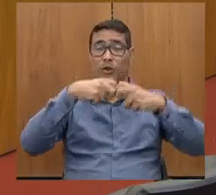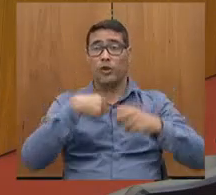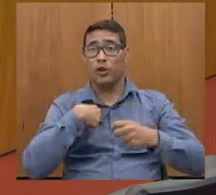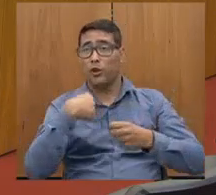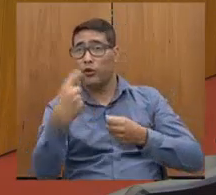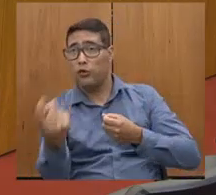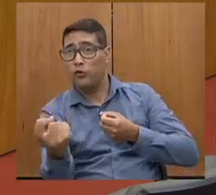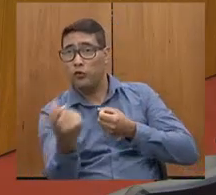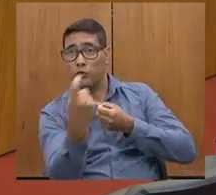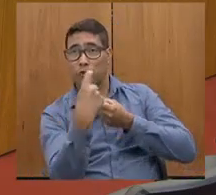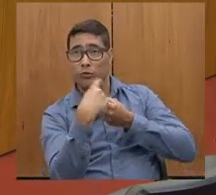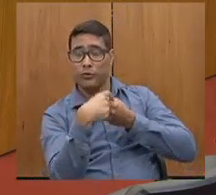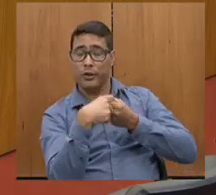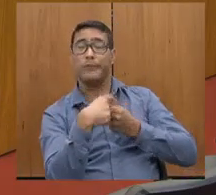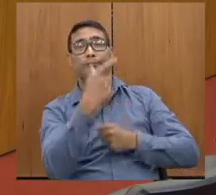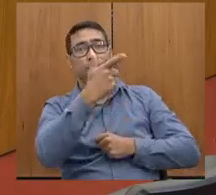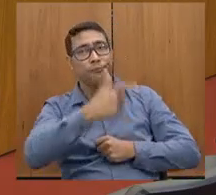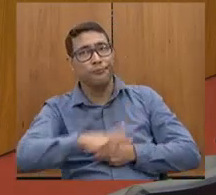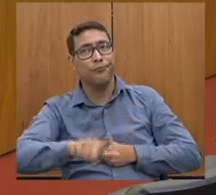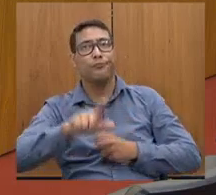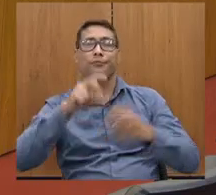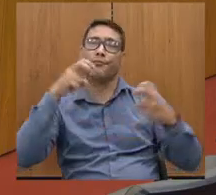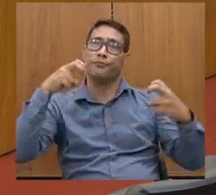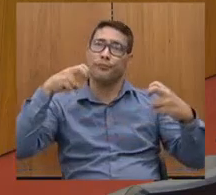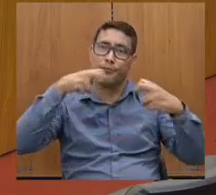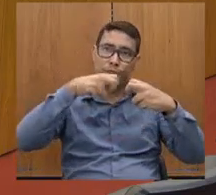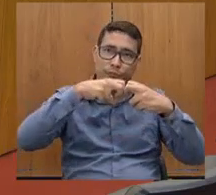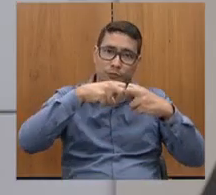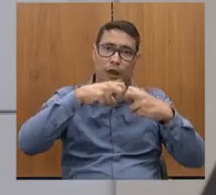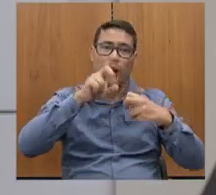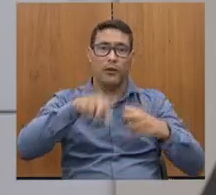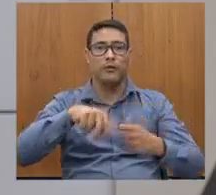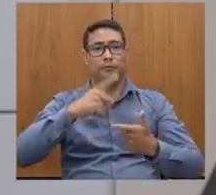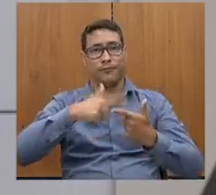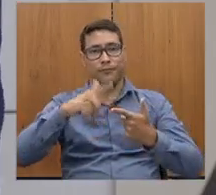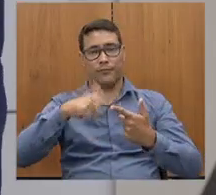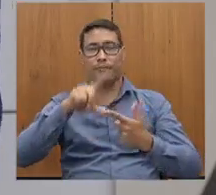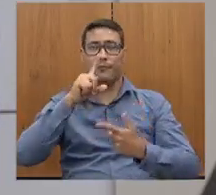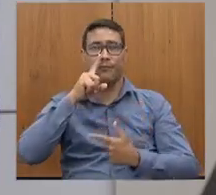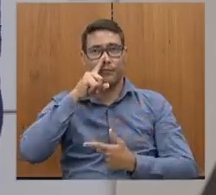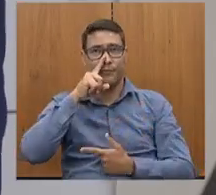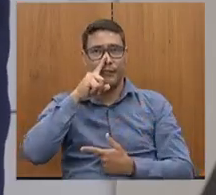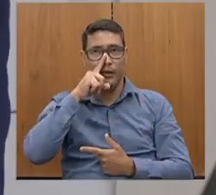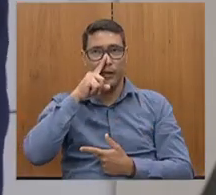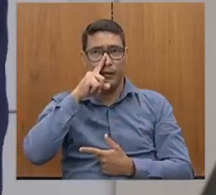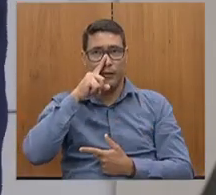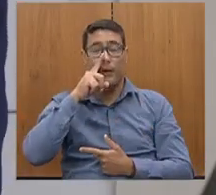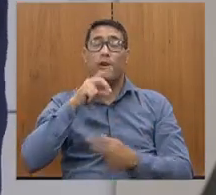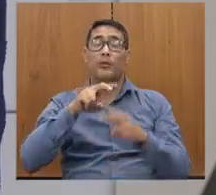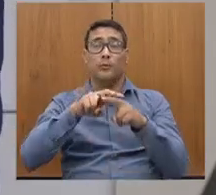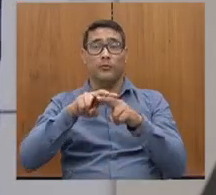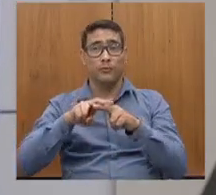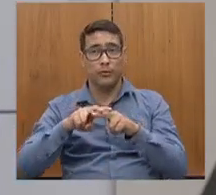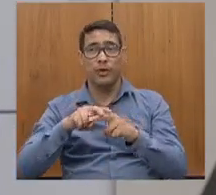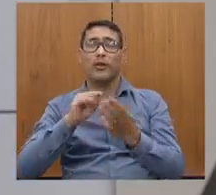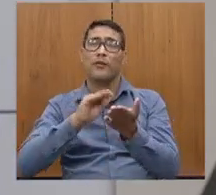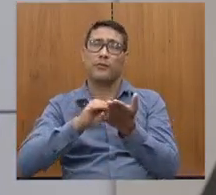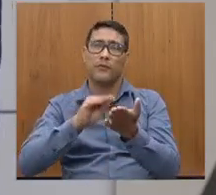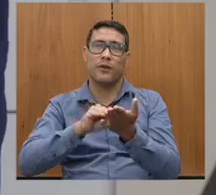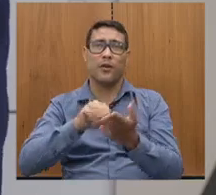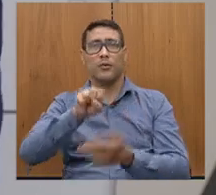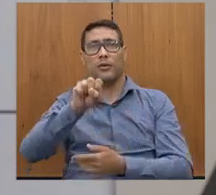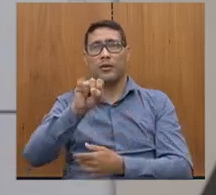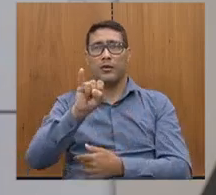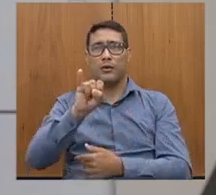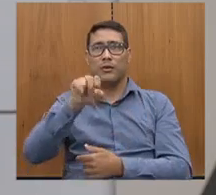tinha acontecido outro, aí já tinha sido levado o pessoal, aí já foi um pouco mais grave, devido à sinalização não ter